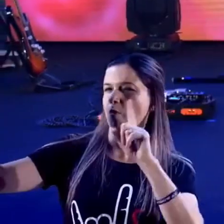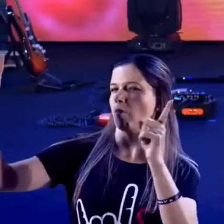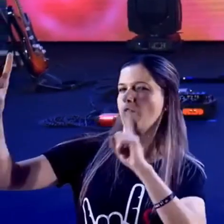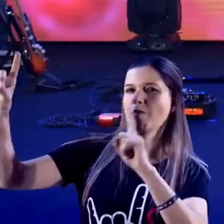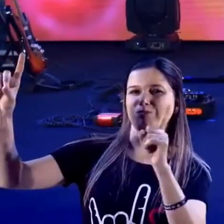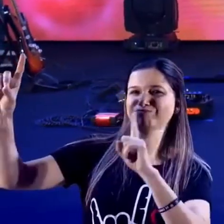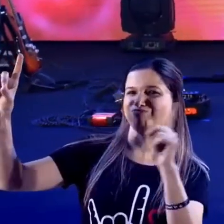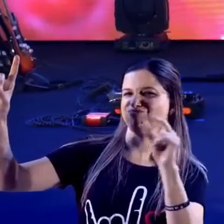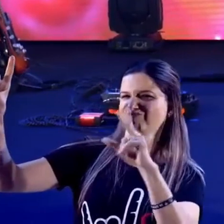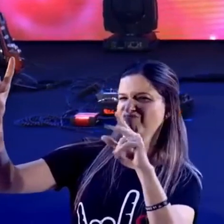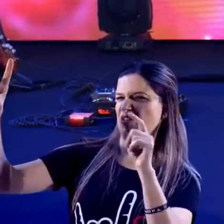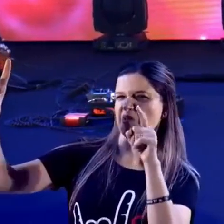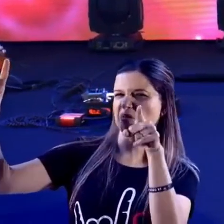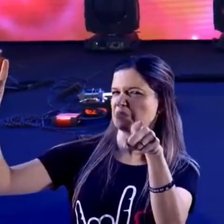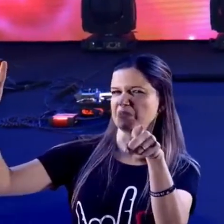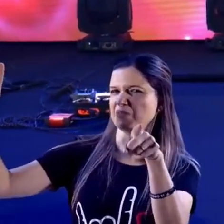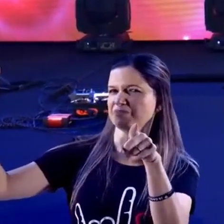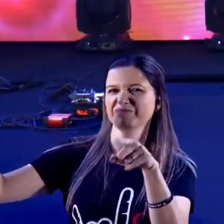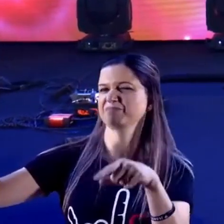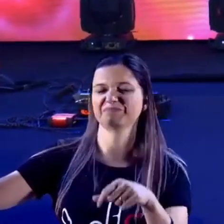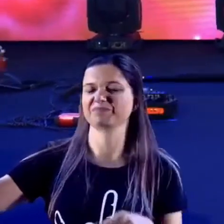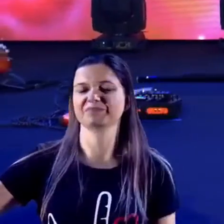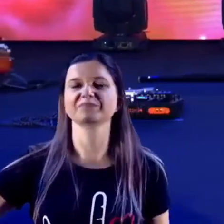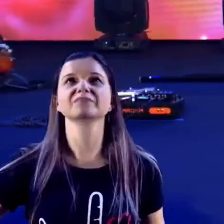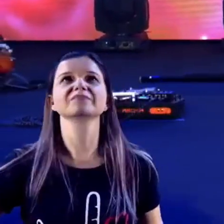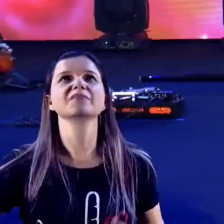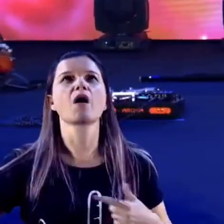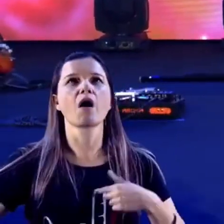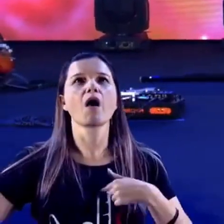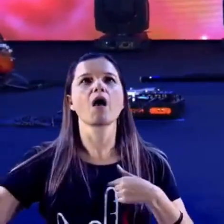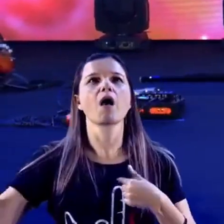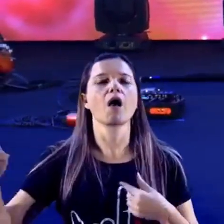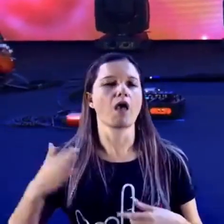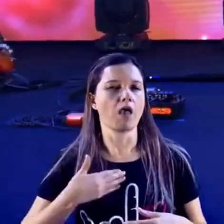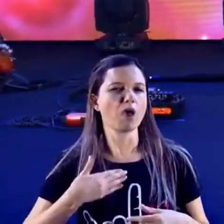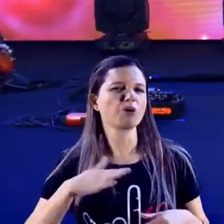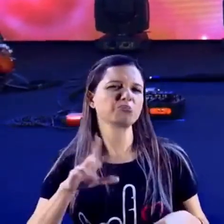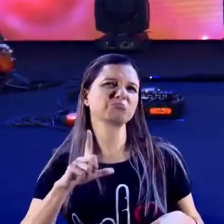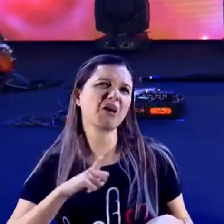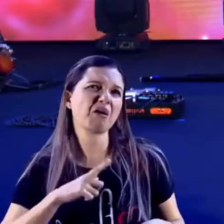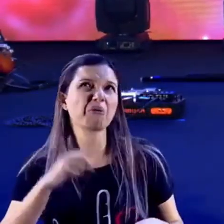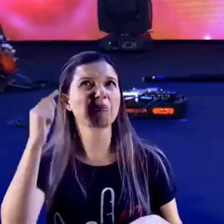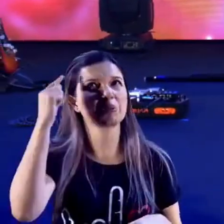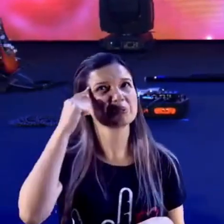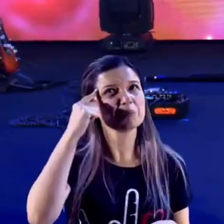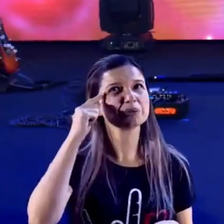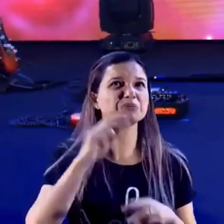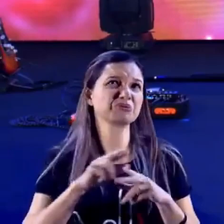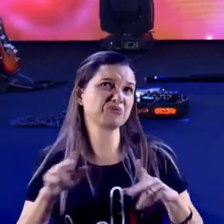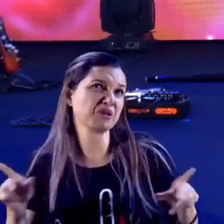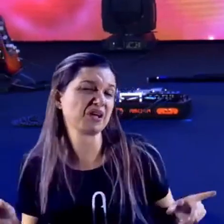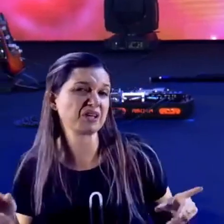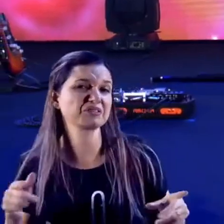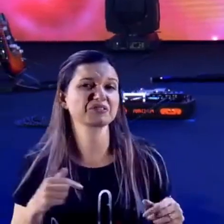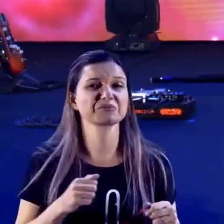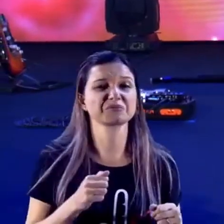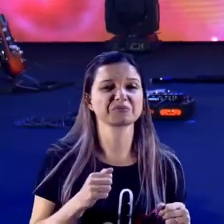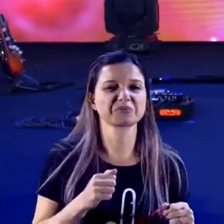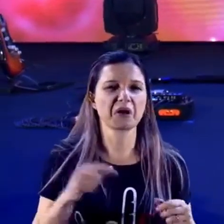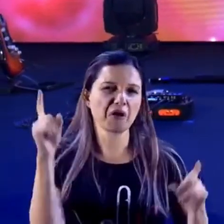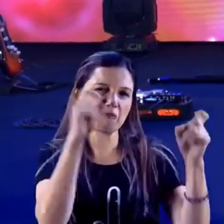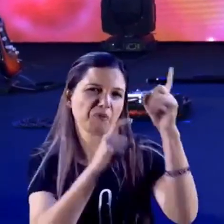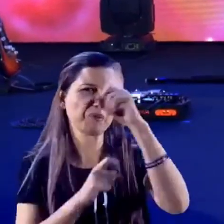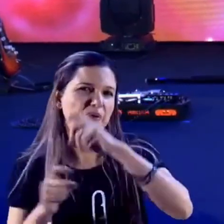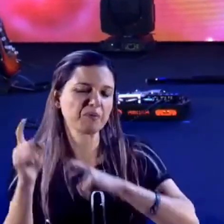são os pensamentos de vocês. O pensamento que o Ciro tem, o pensamento que o Ciro tem de preocupação, de começar a fazer uma